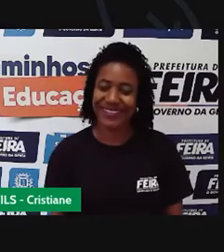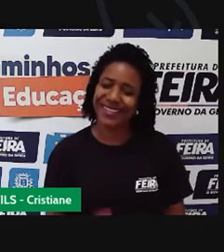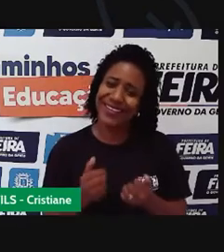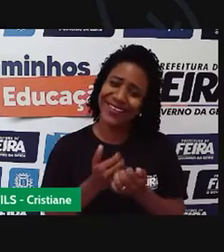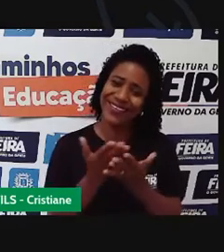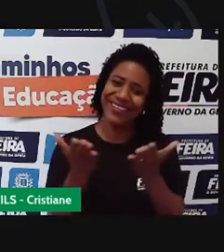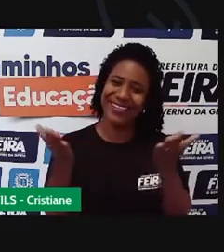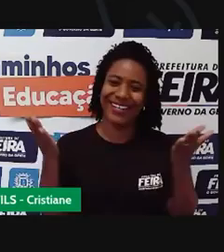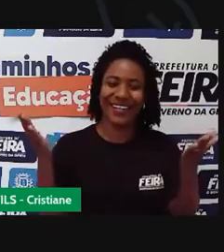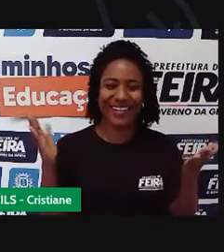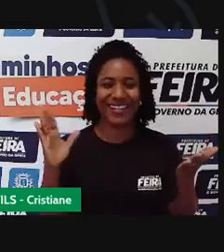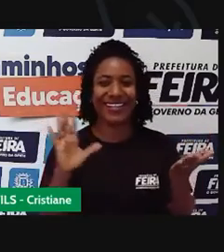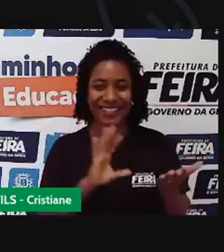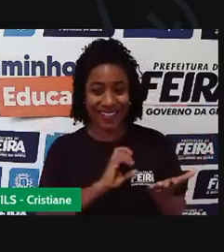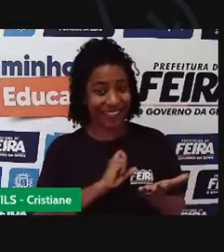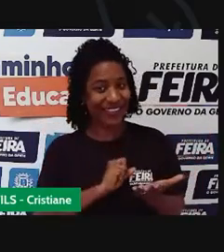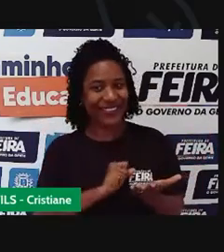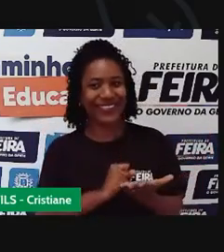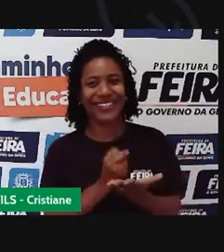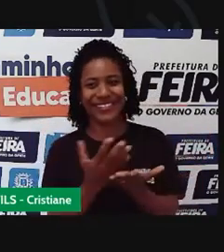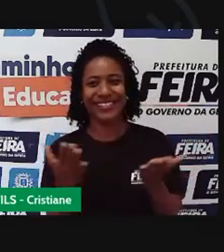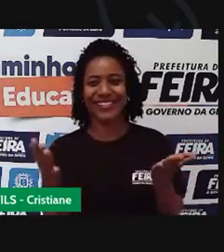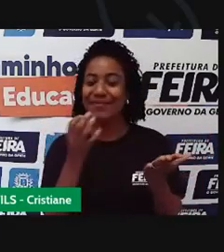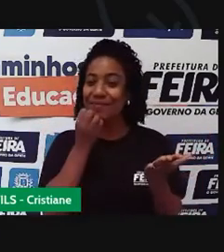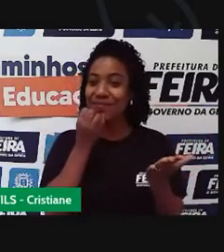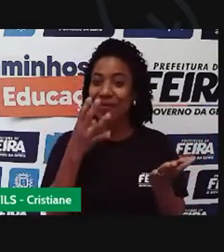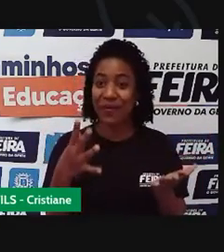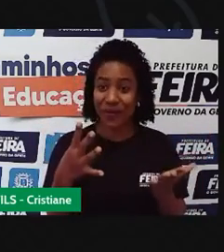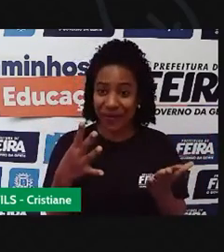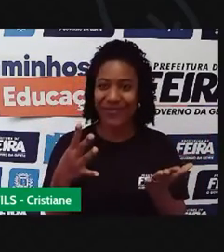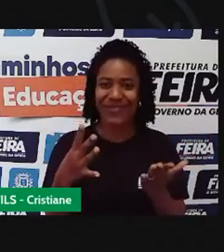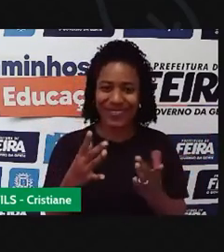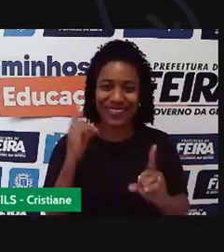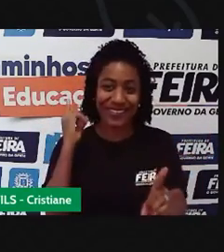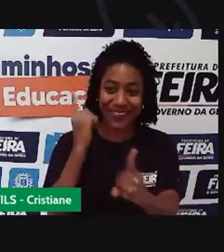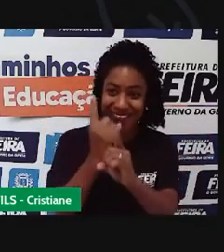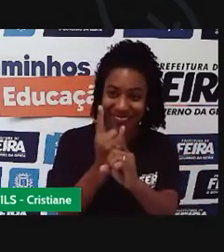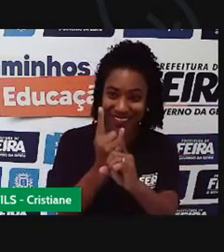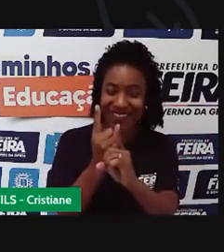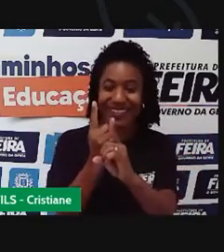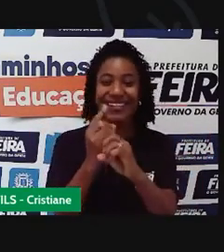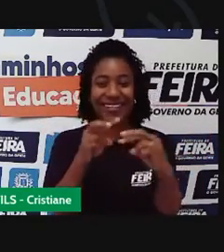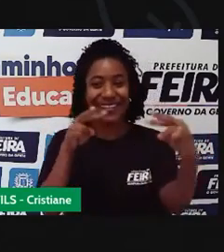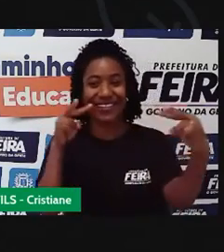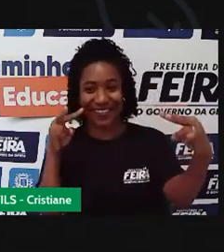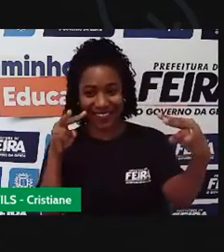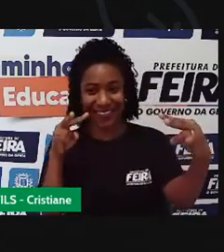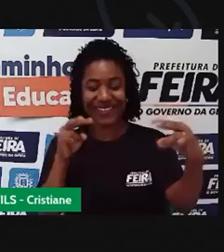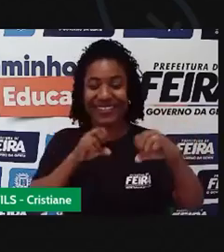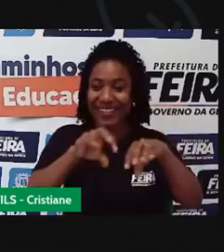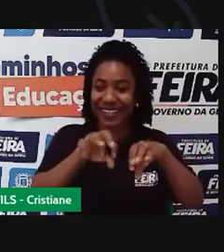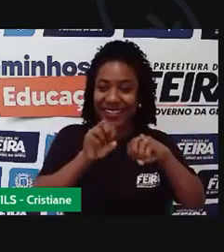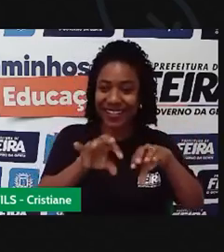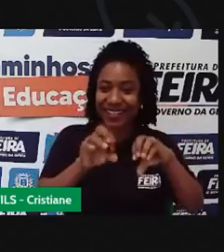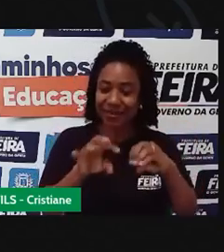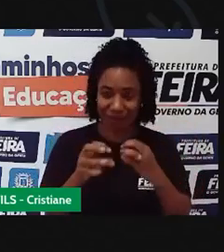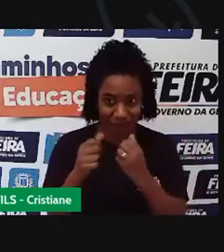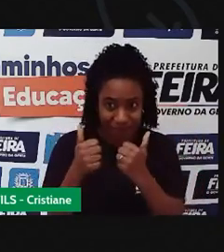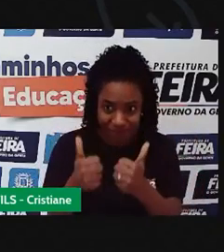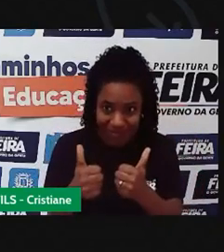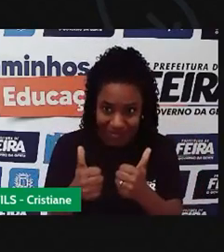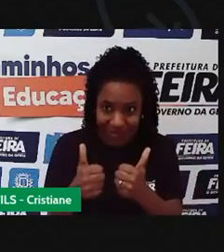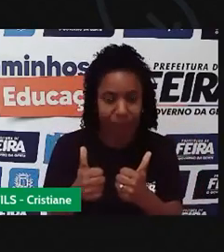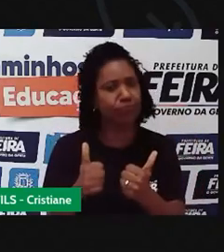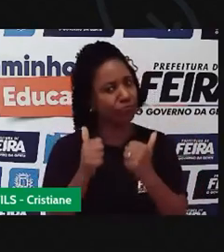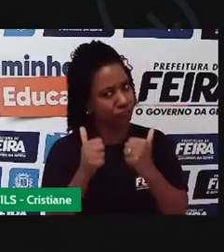Olá, meus amores, que bom estar com vocês aqui para mais uma aula. Como é que vocês estão? Espero que estejam todos bem